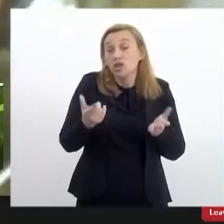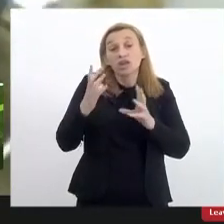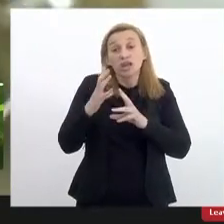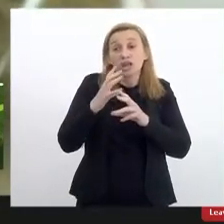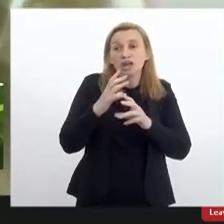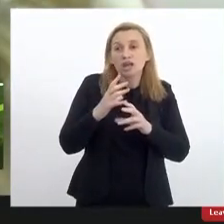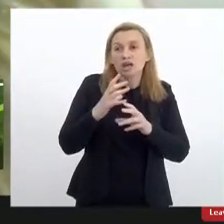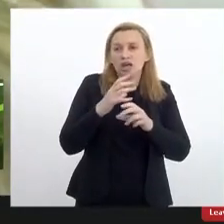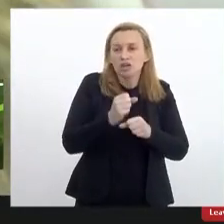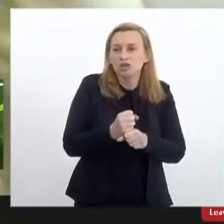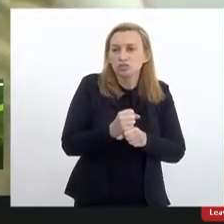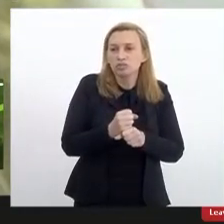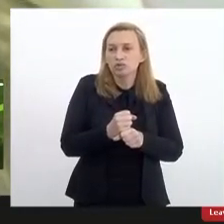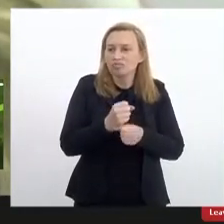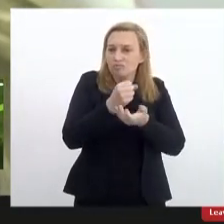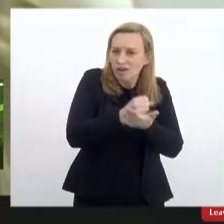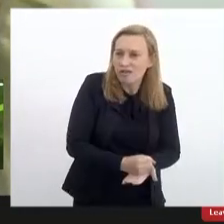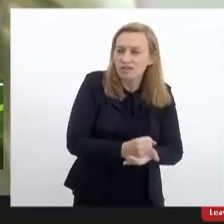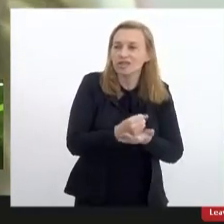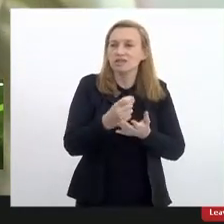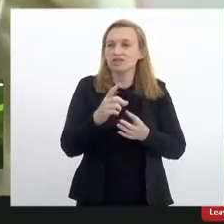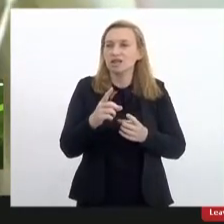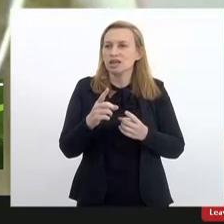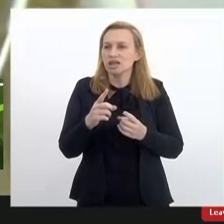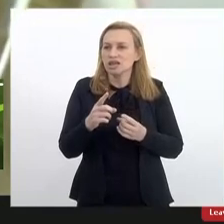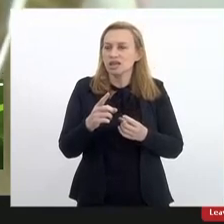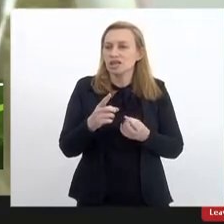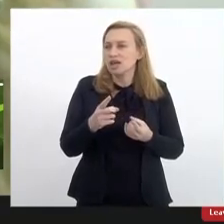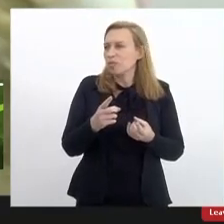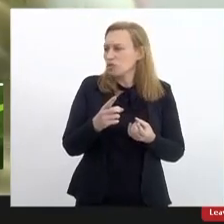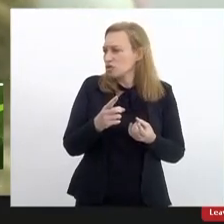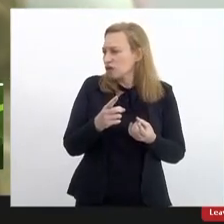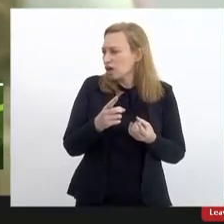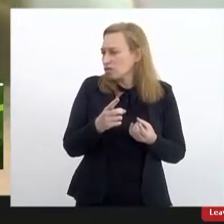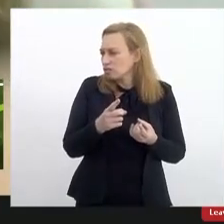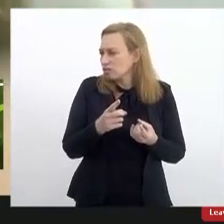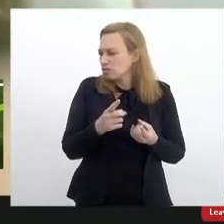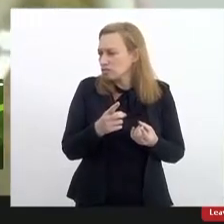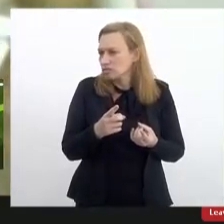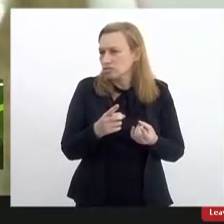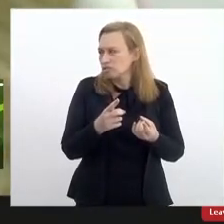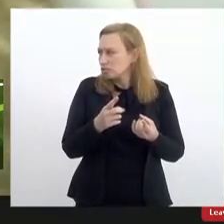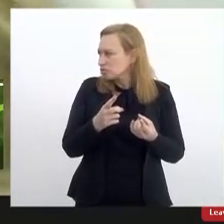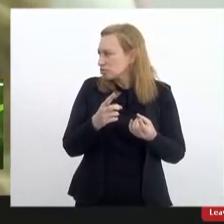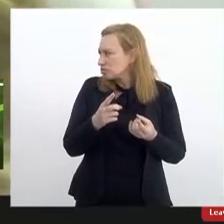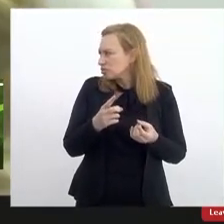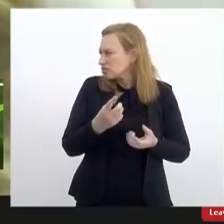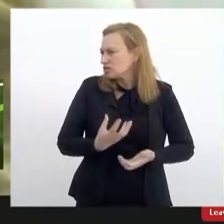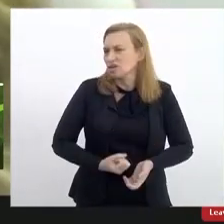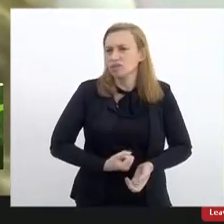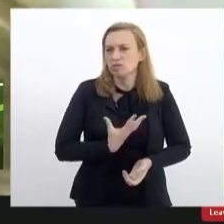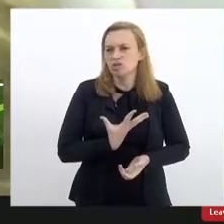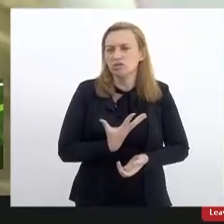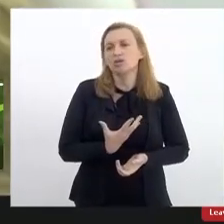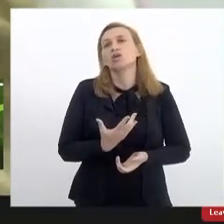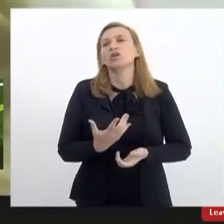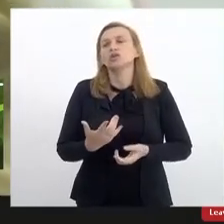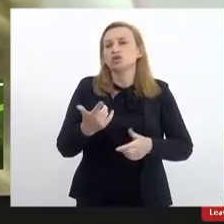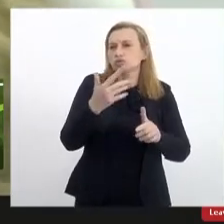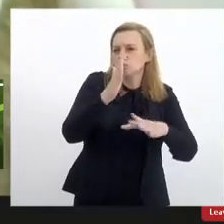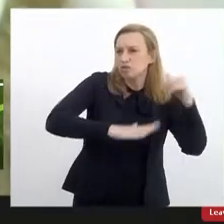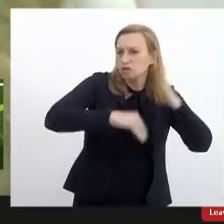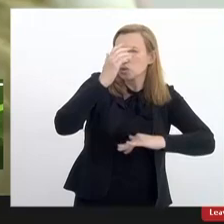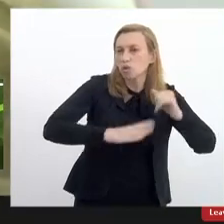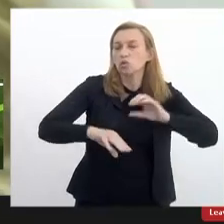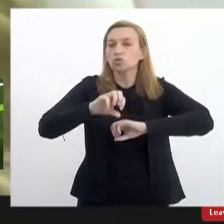resulta numa maior sobrecarga física e emocional dos profissionais então a gente tem uma luta pela frente da regulamentação do teletrabalho do